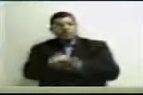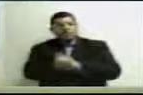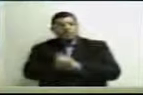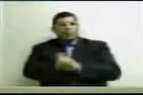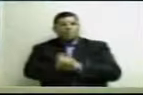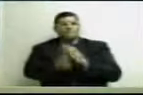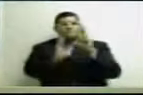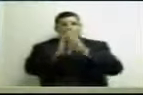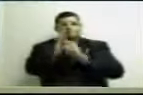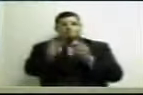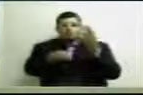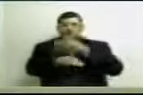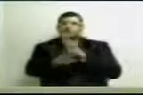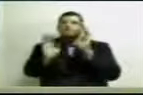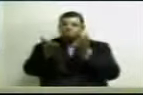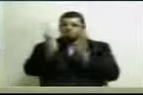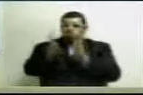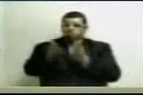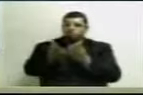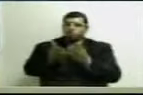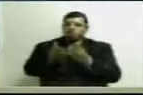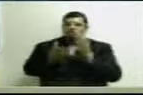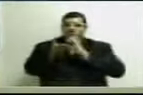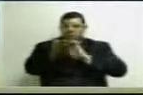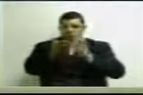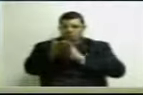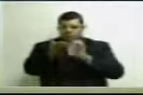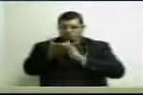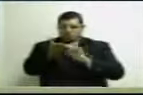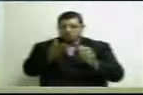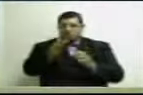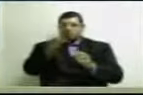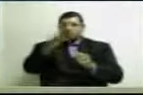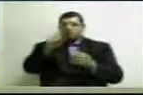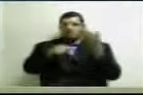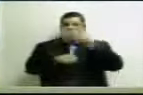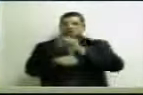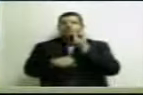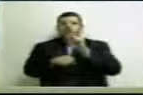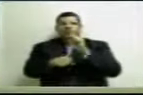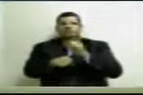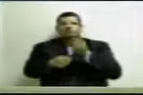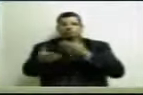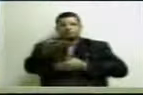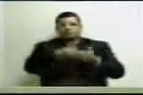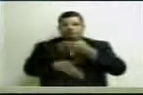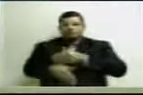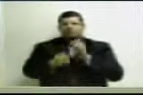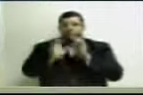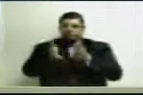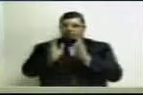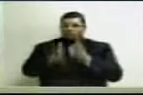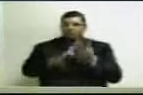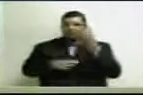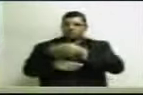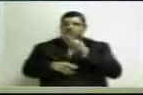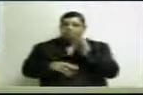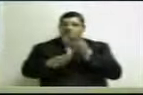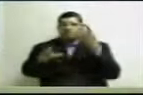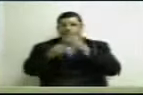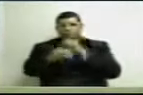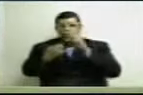da renúncia fiscal, já que o secretário da Cefaz, que era o interlocutor, já deu